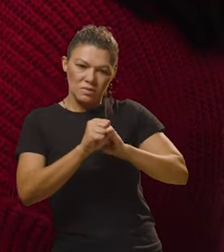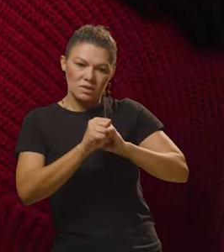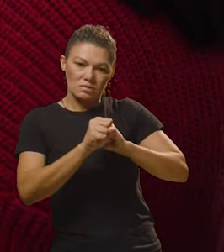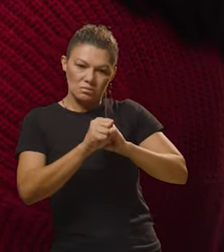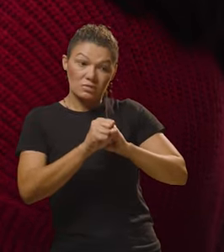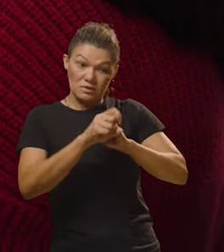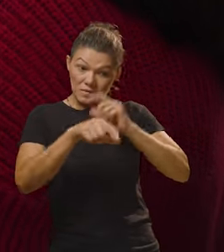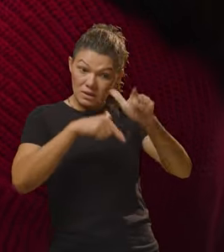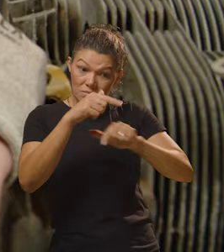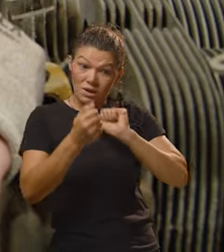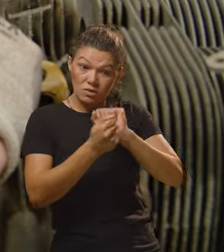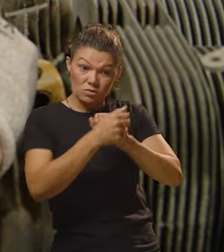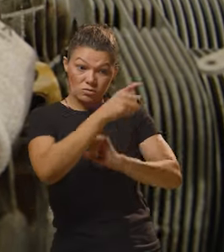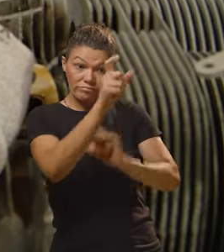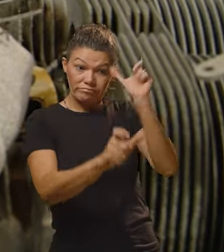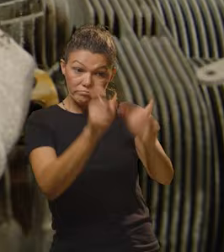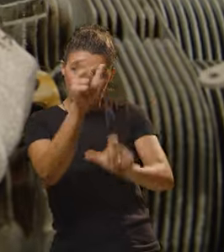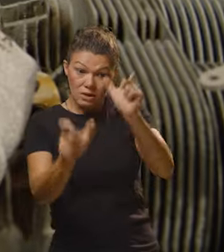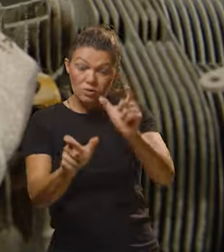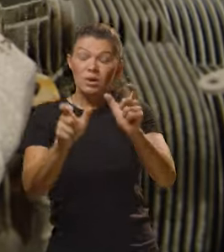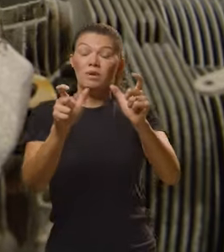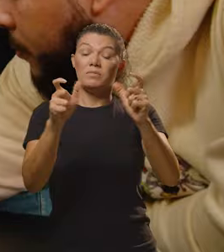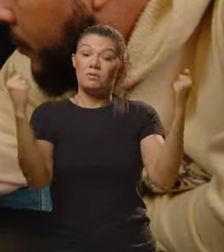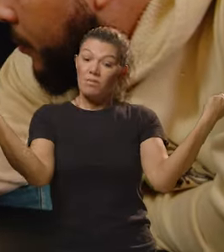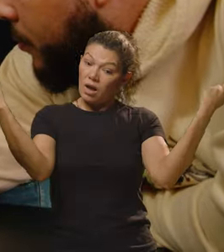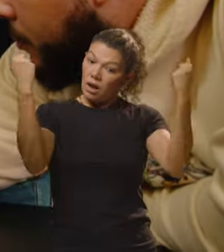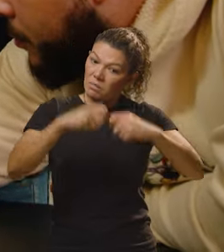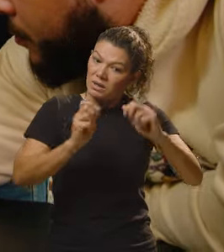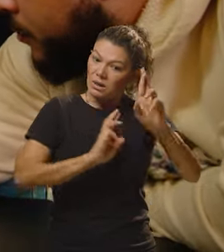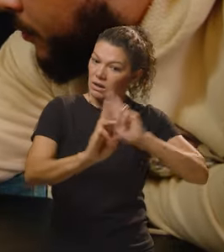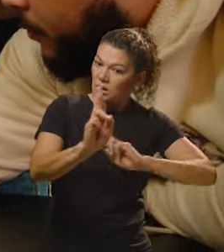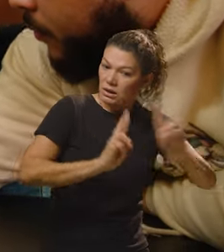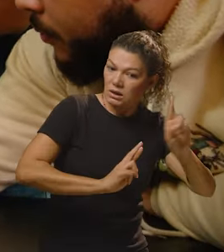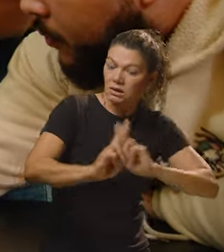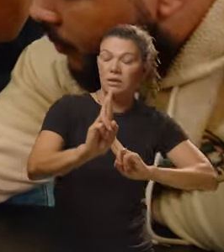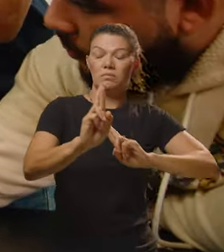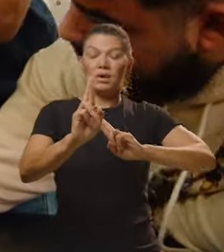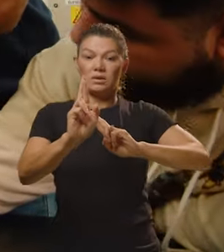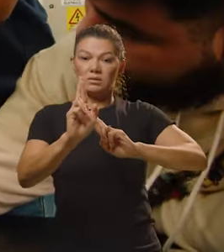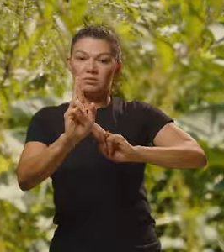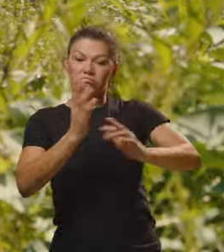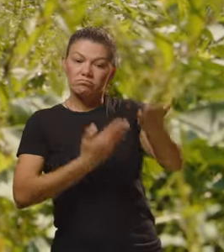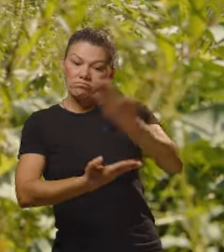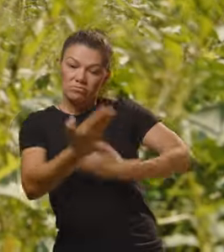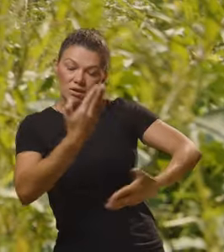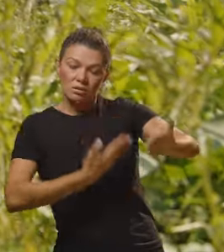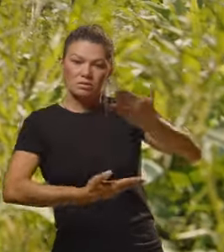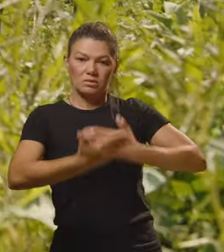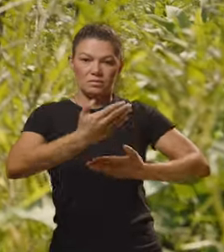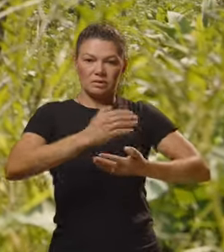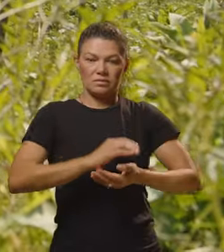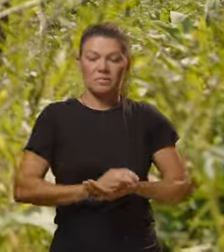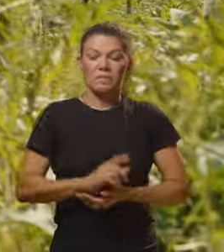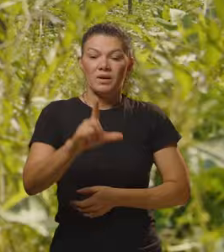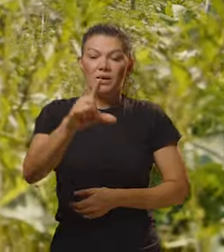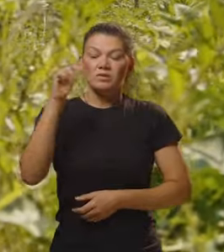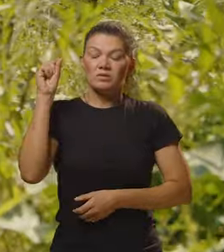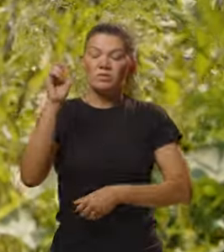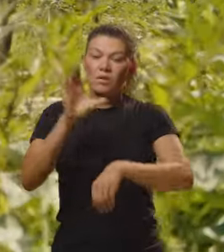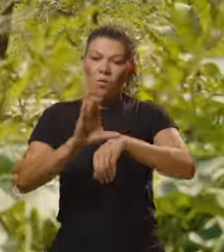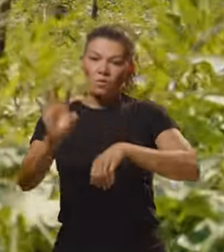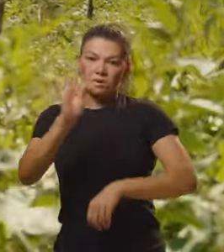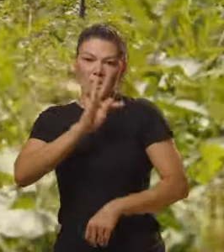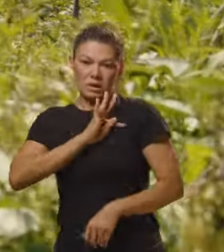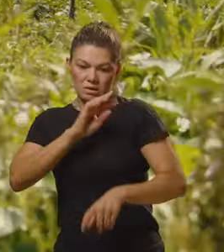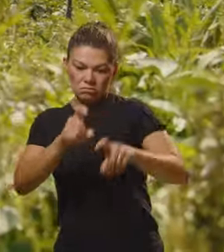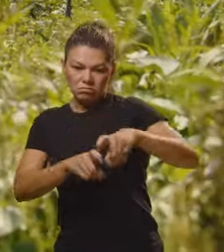formação fala, olha, você vai trabalhar com pessoas. Você precisa desenvolver capacidade de relacionamento, de interação e assim por diante. Eu escolhi o curso